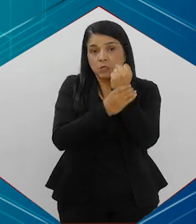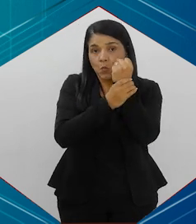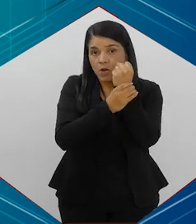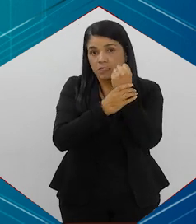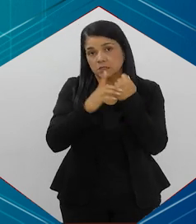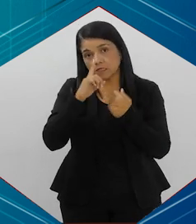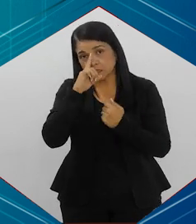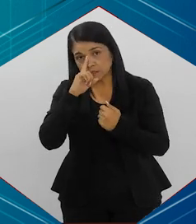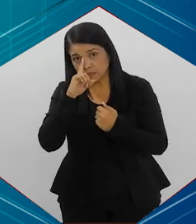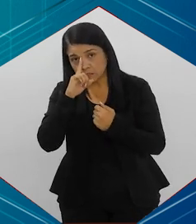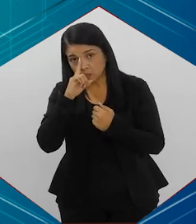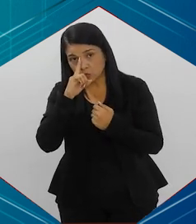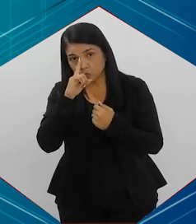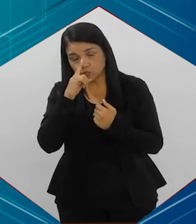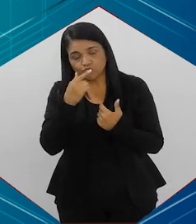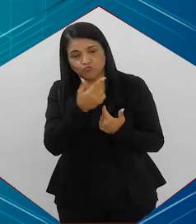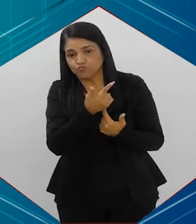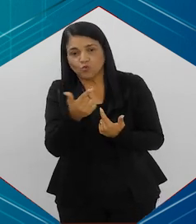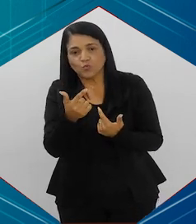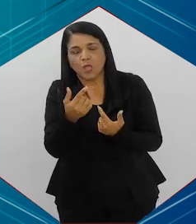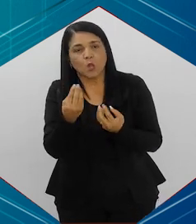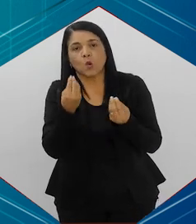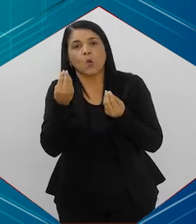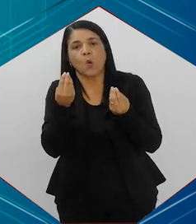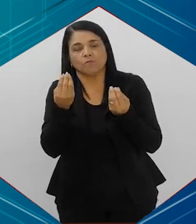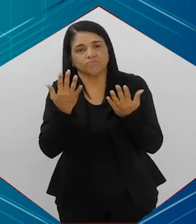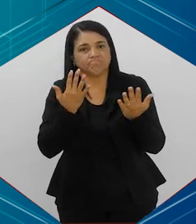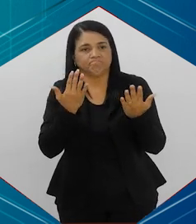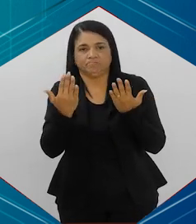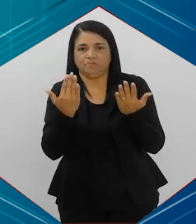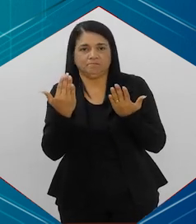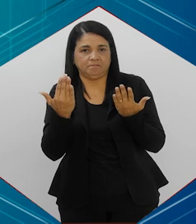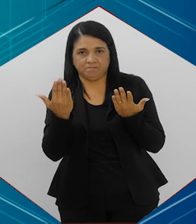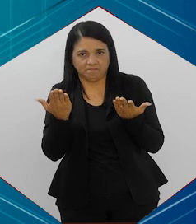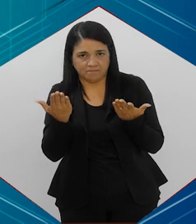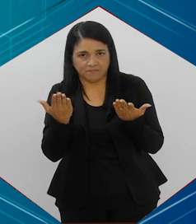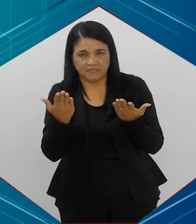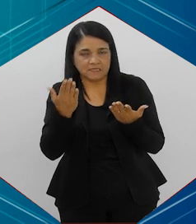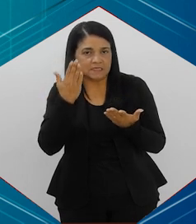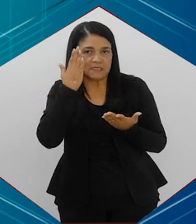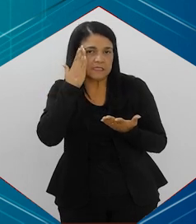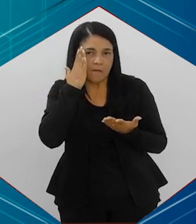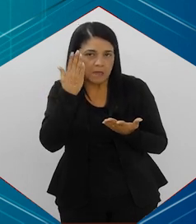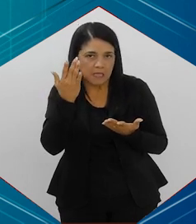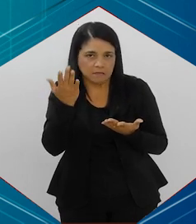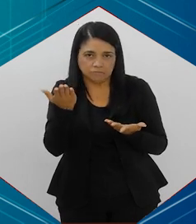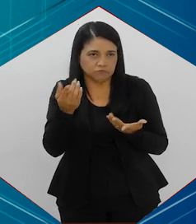não tem muito uma medida, nenhum jeito da gente saber